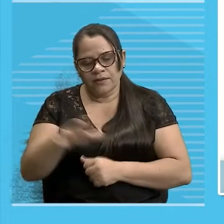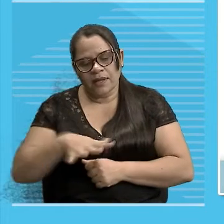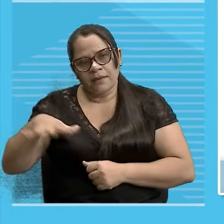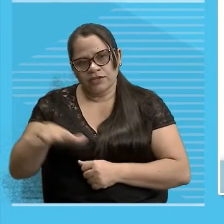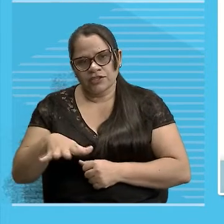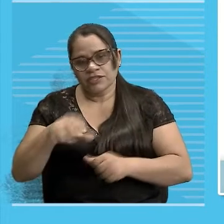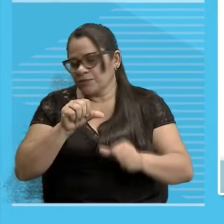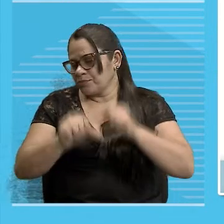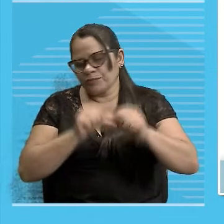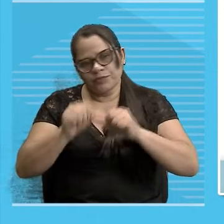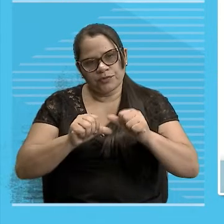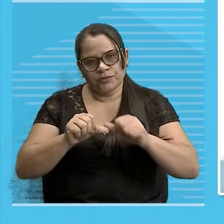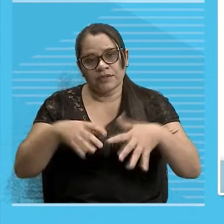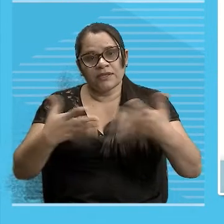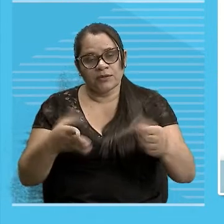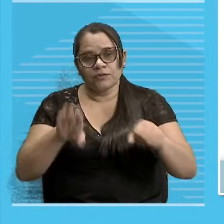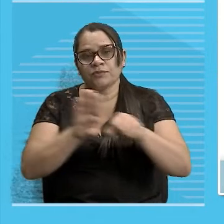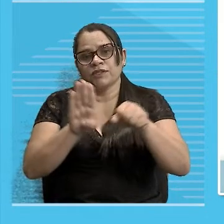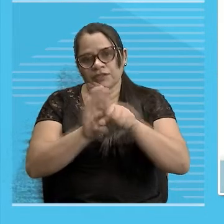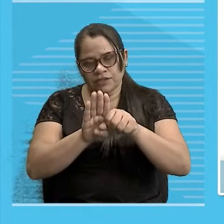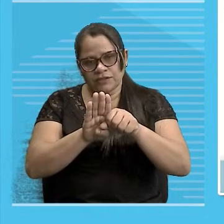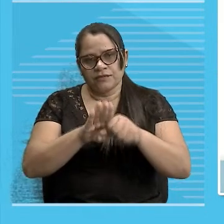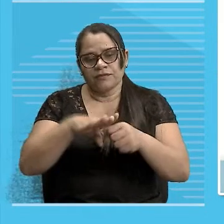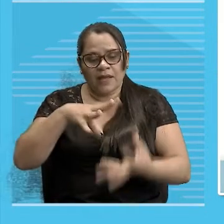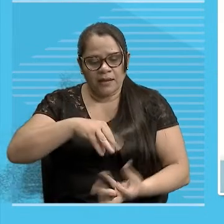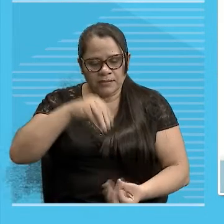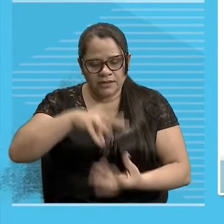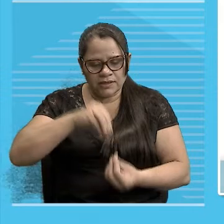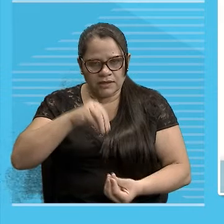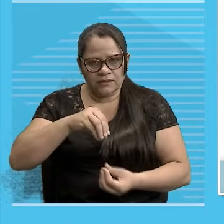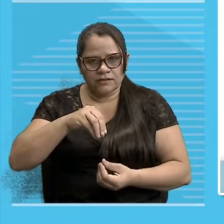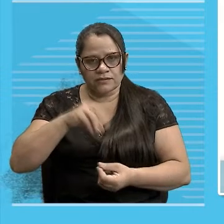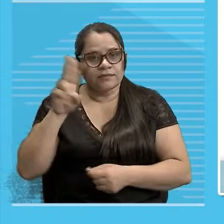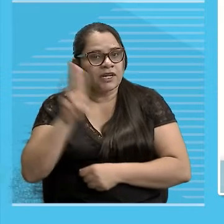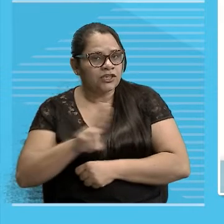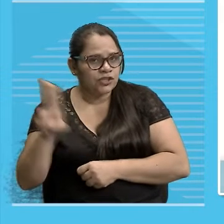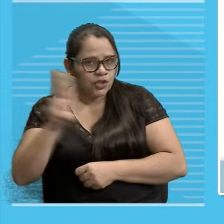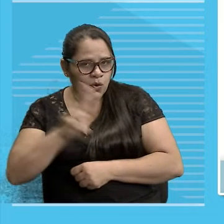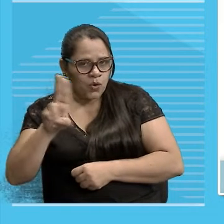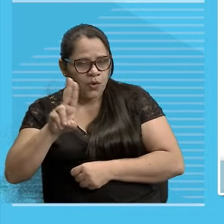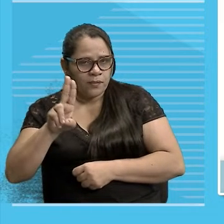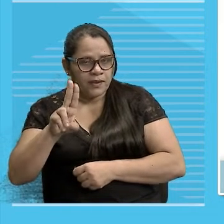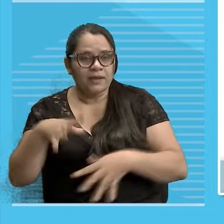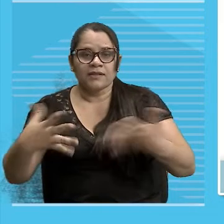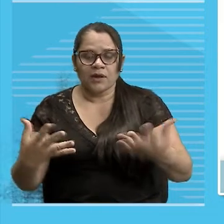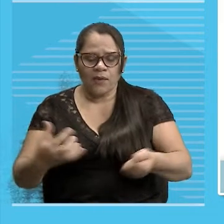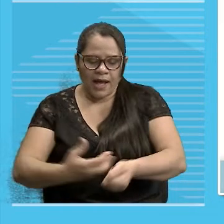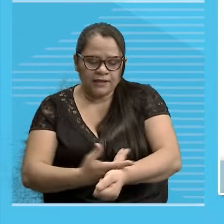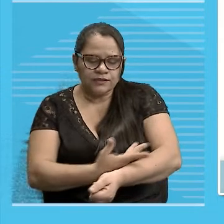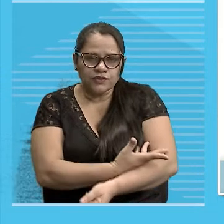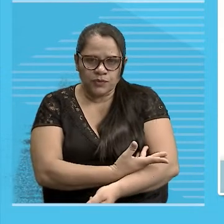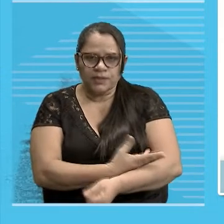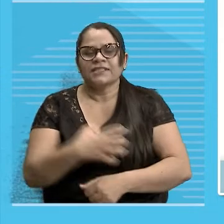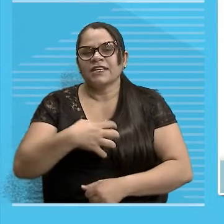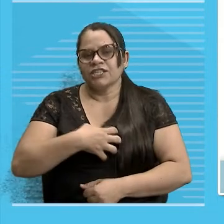O abstrato realmente vai nomear Substantivos que nomeiam Ações Sentimentos Tá